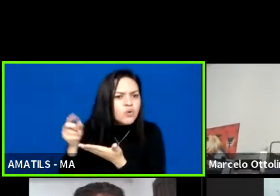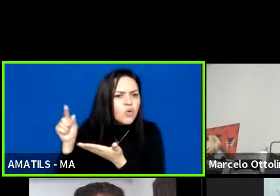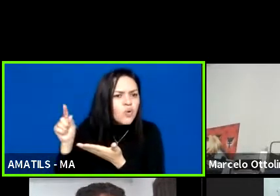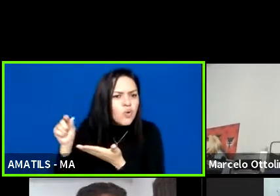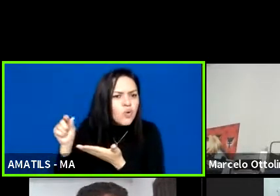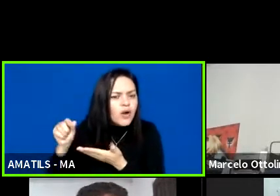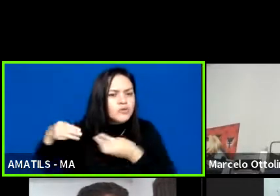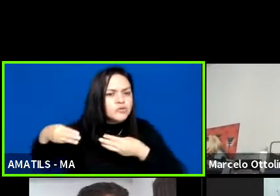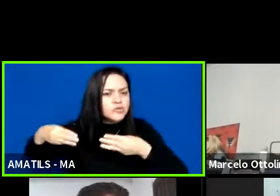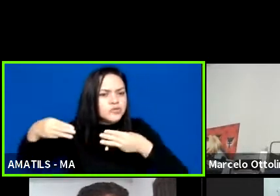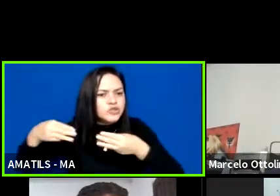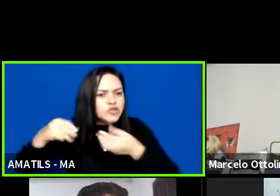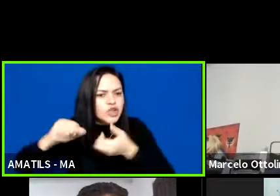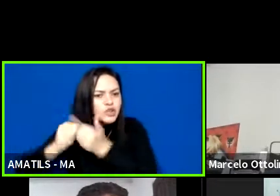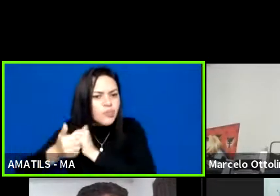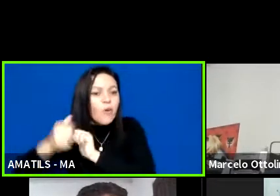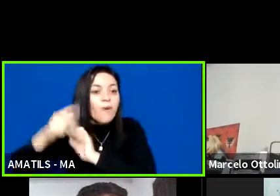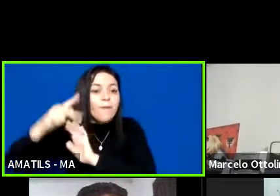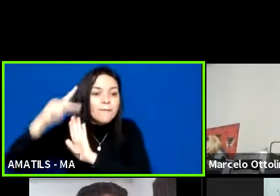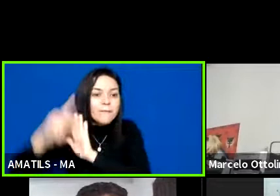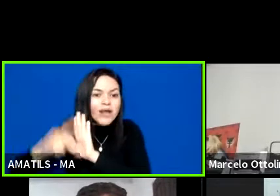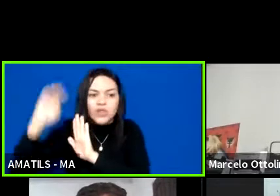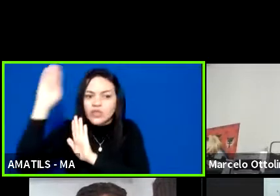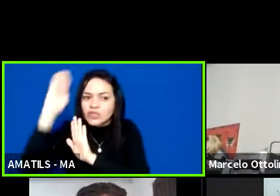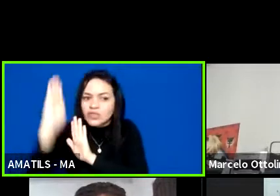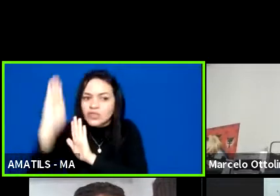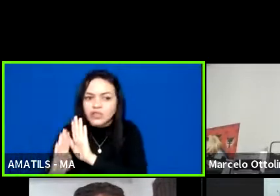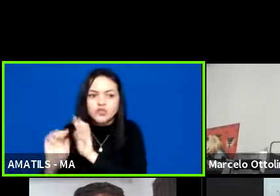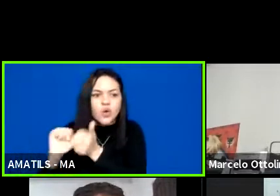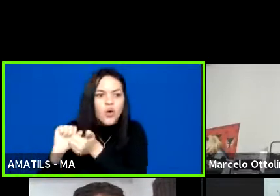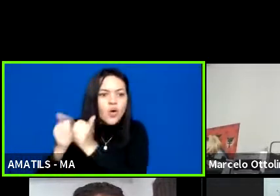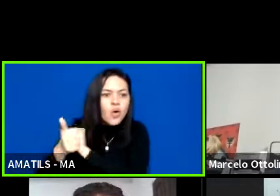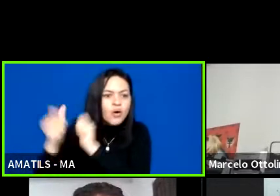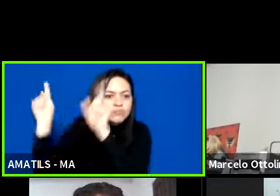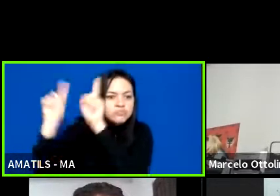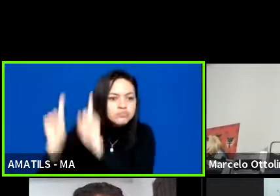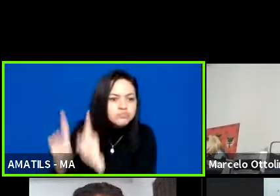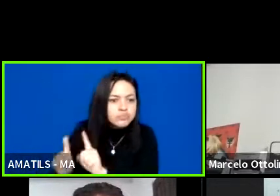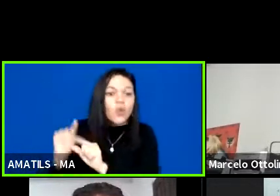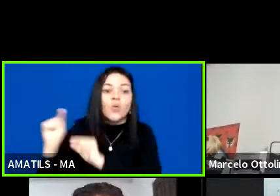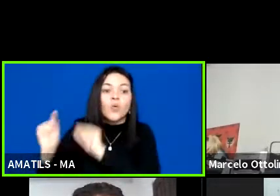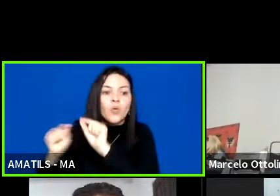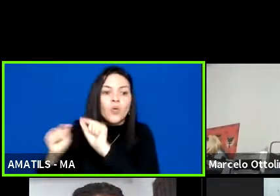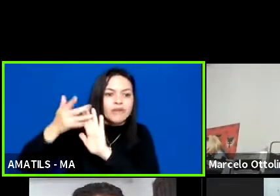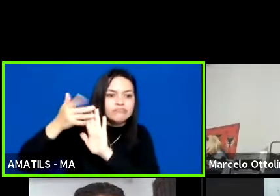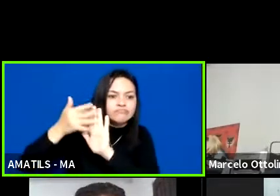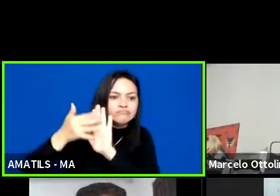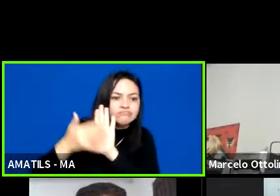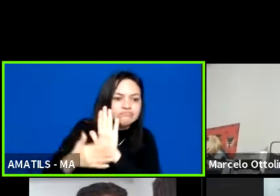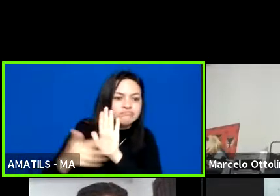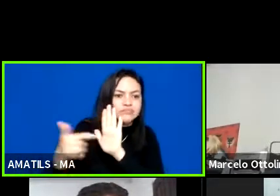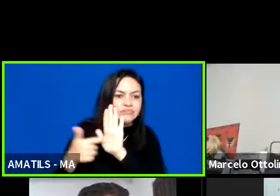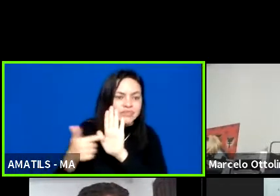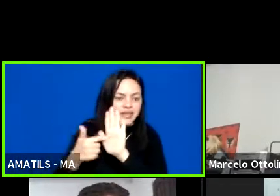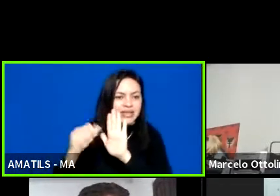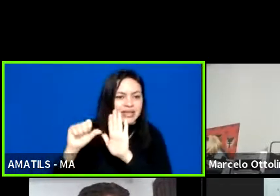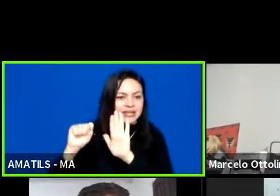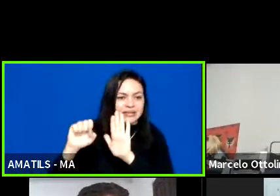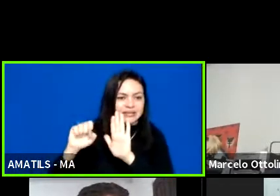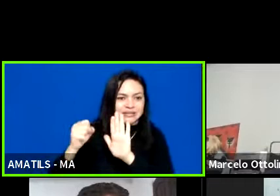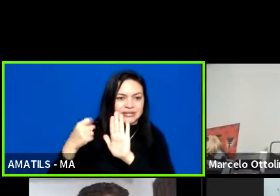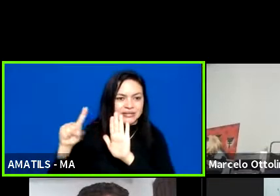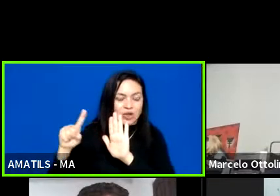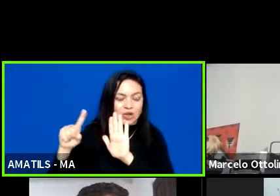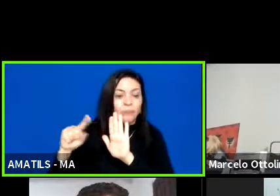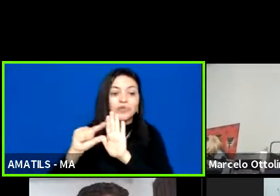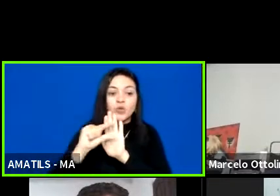dispuser o Plano Nacional do Desporto observado o disposto nesta sessão. Parágrafo 3º, caberá